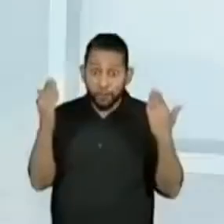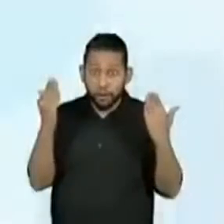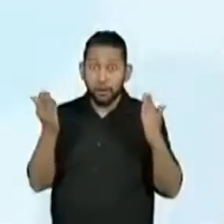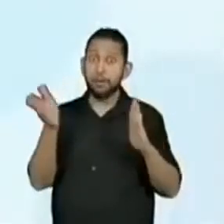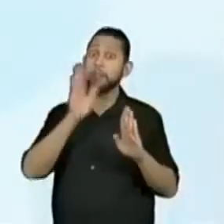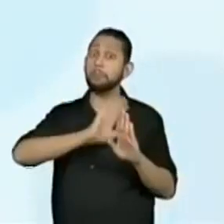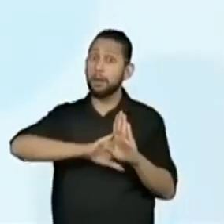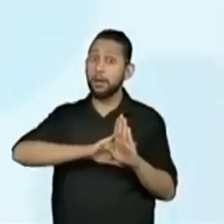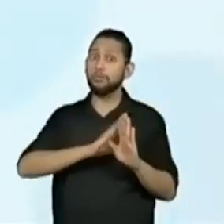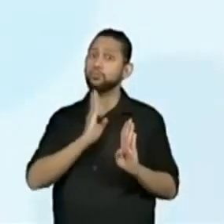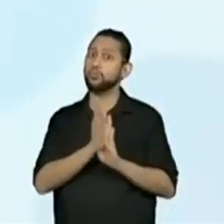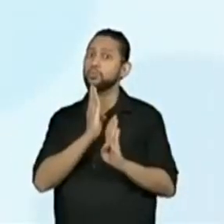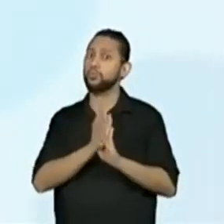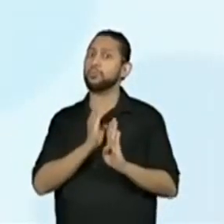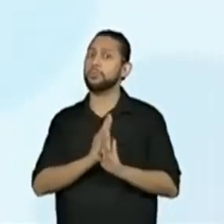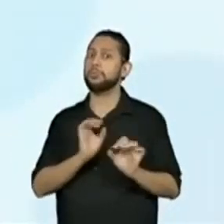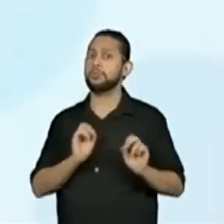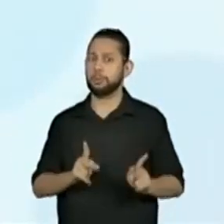Pique-bandeira.